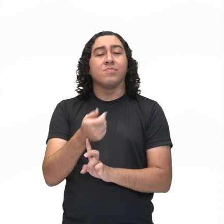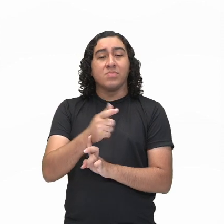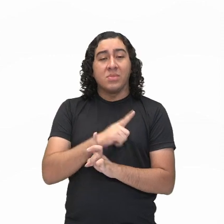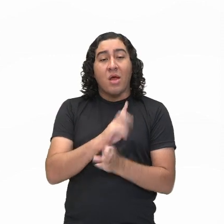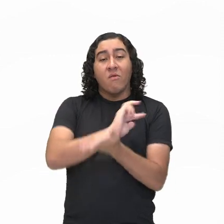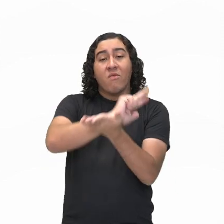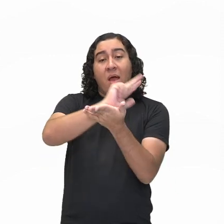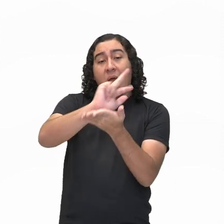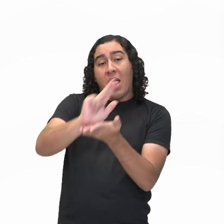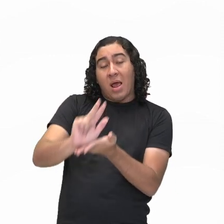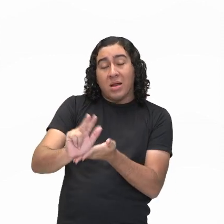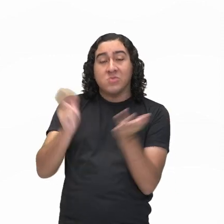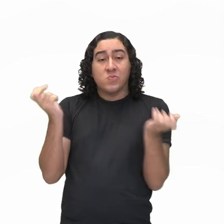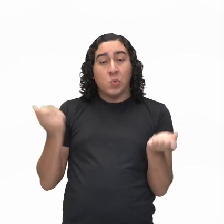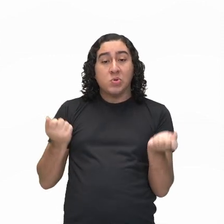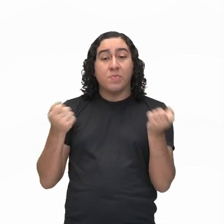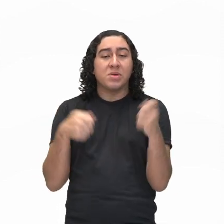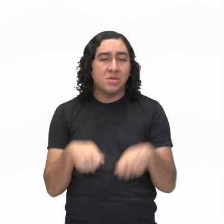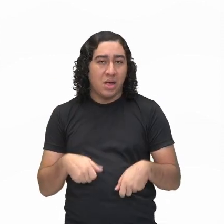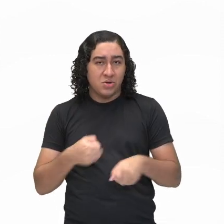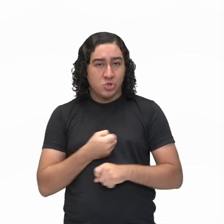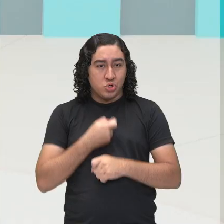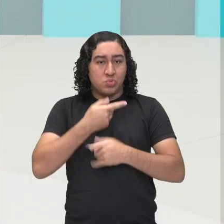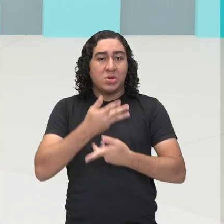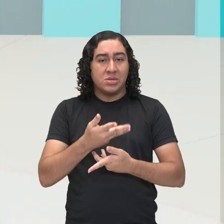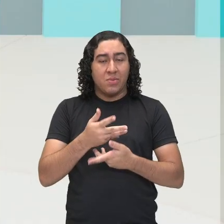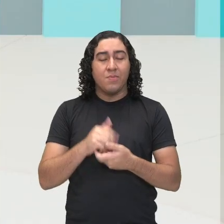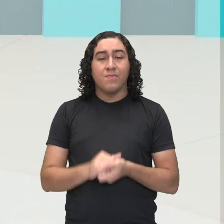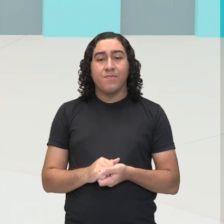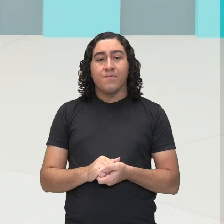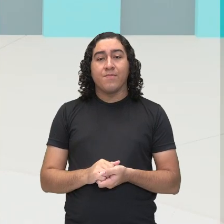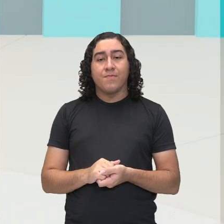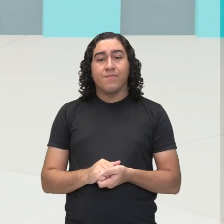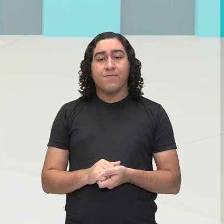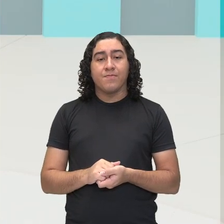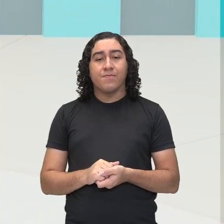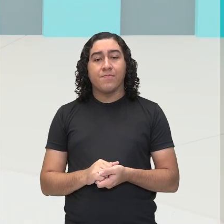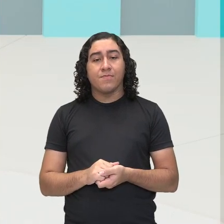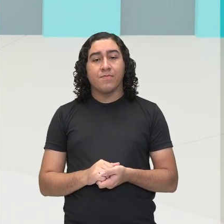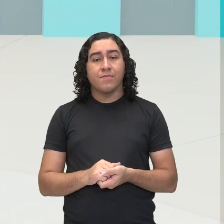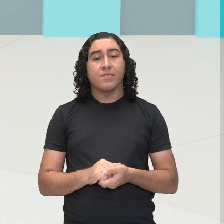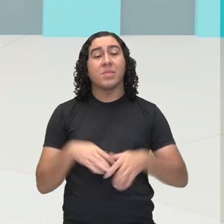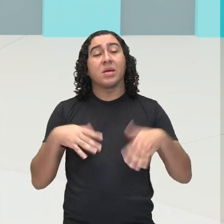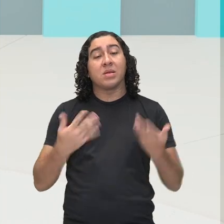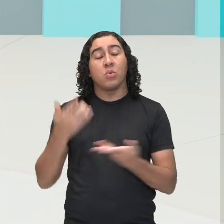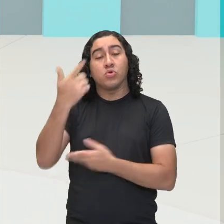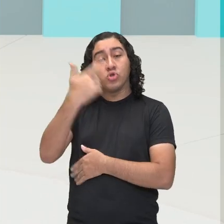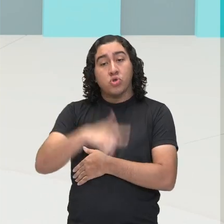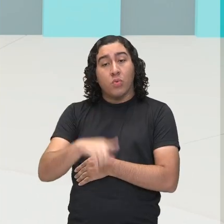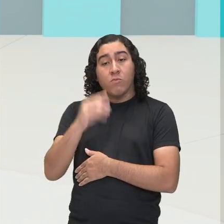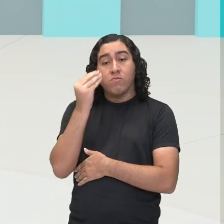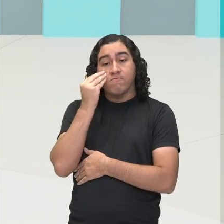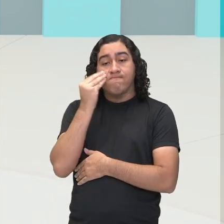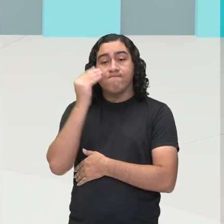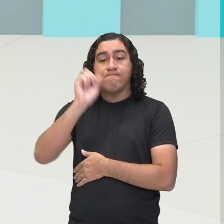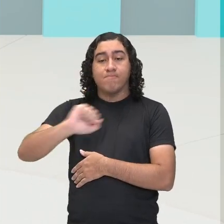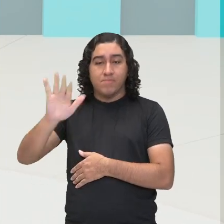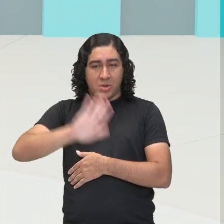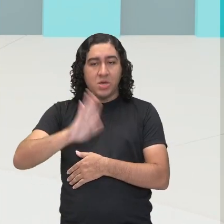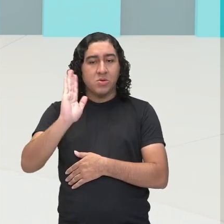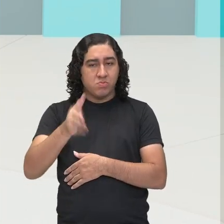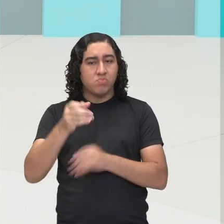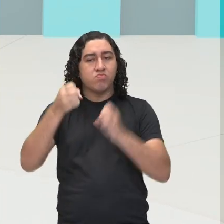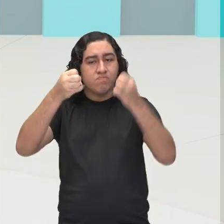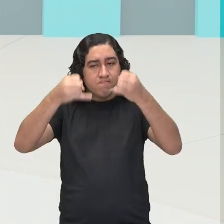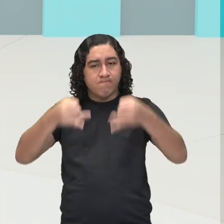várias maneiras de expressão. Então, vamos mais uma vez olhar essas imagens, como eu já falei no início.